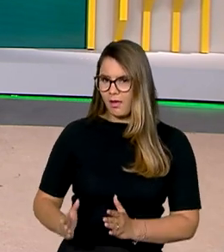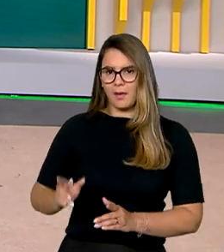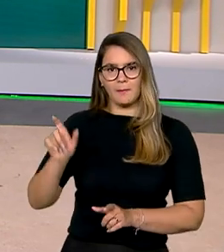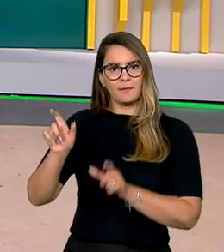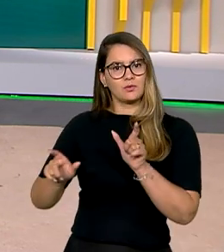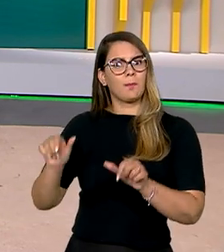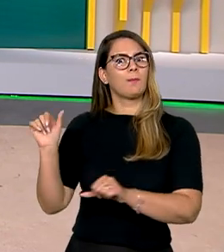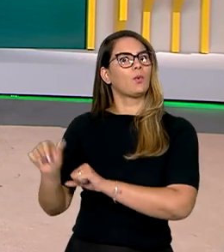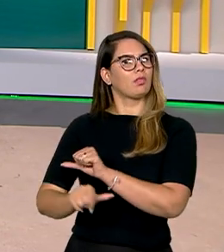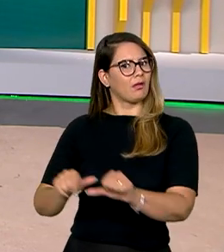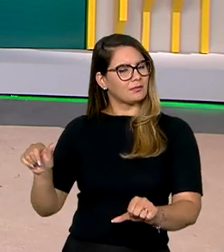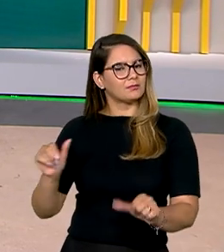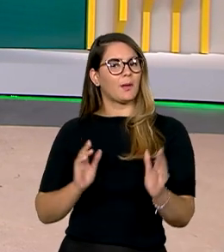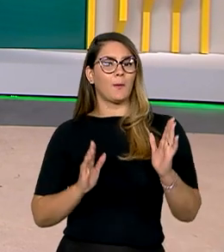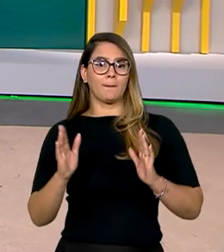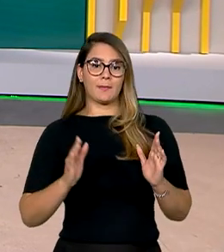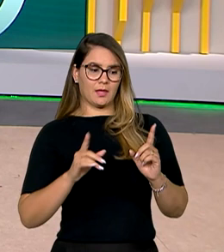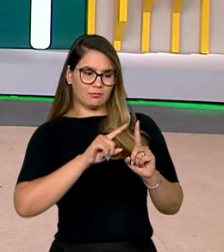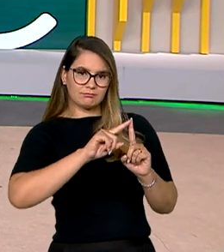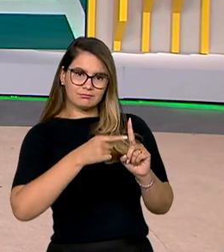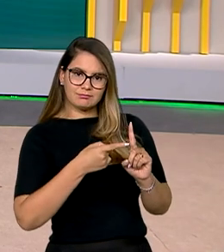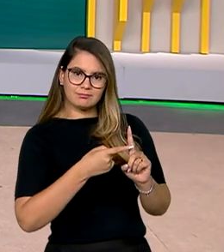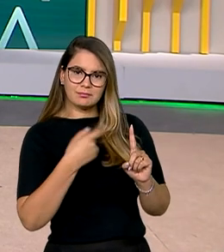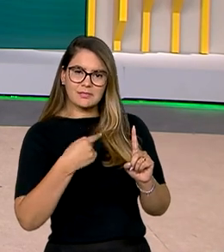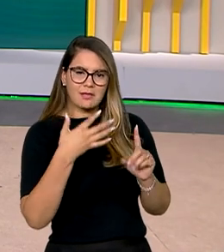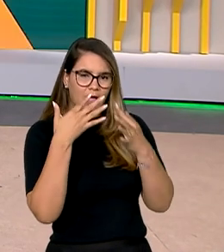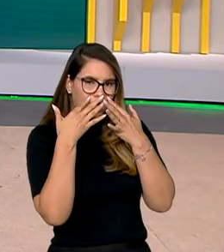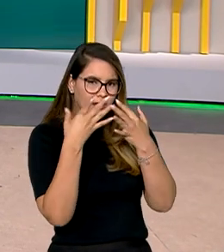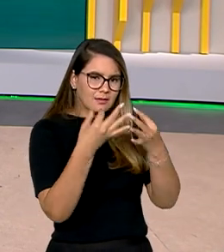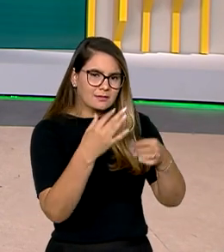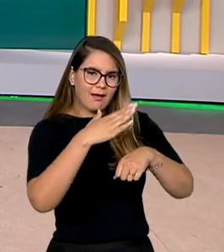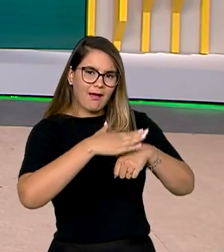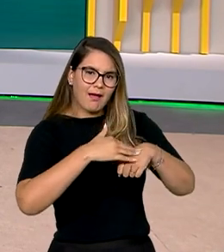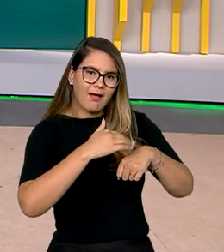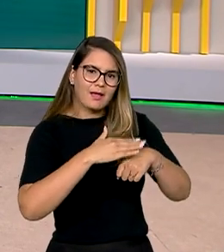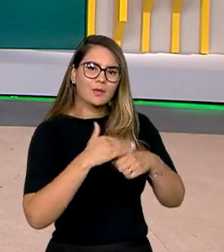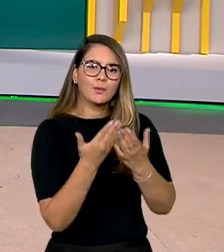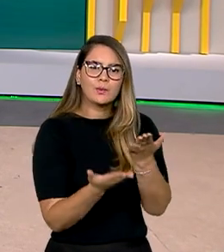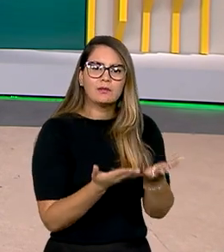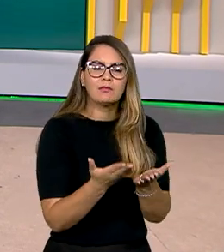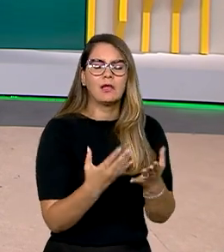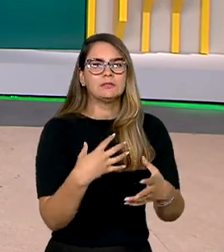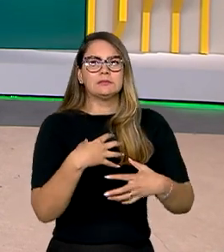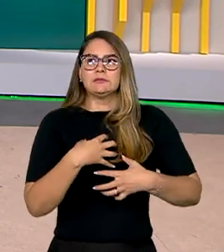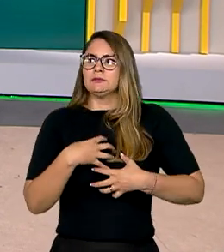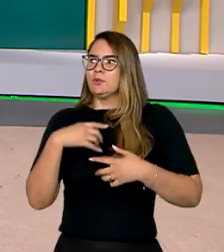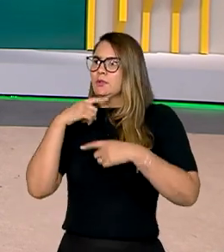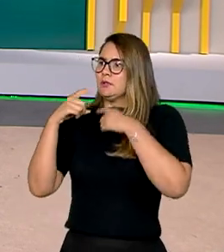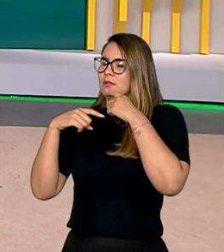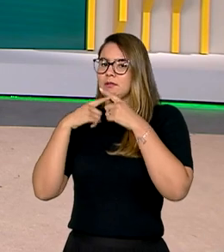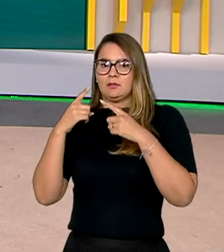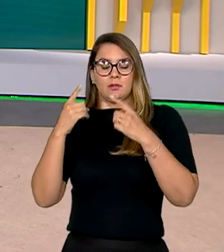das pessoas, não é? O período da gestação, que requer muita atenção, carinho e cuidado, pode gerar incertezas e